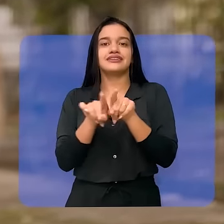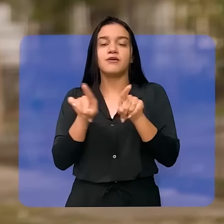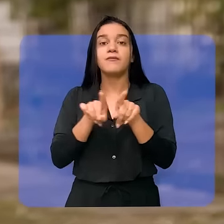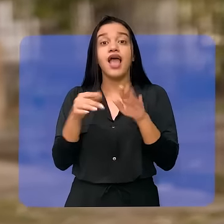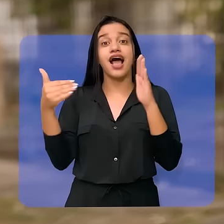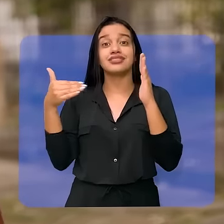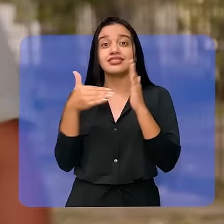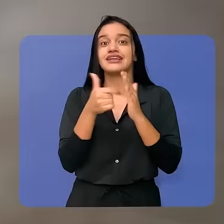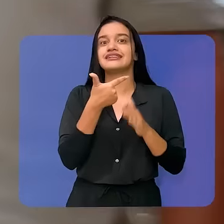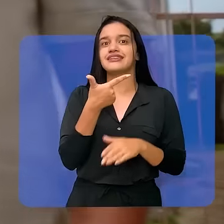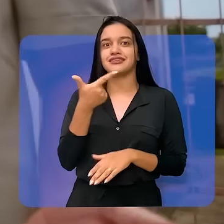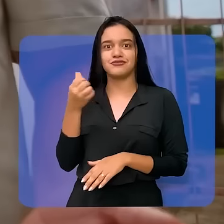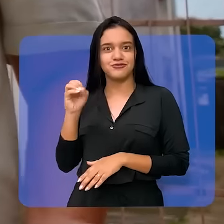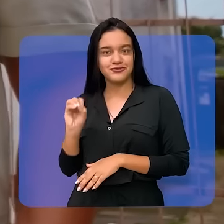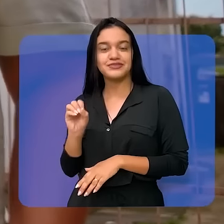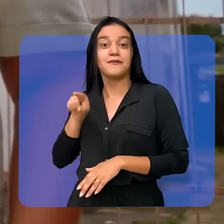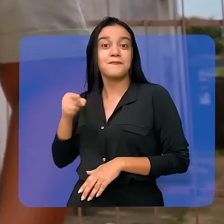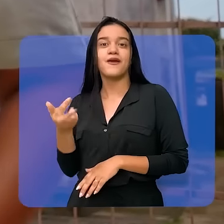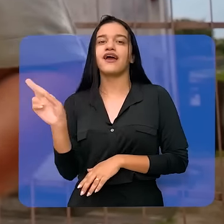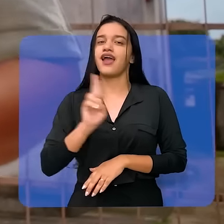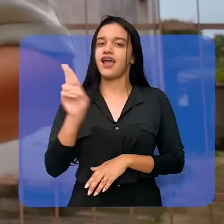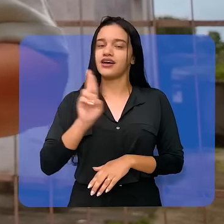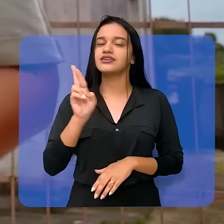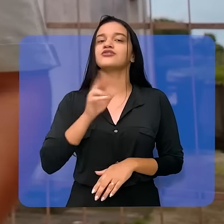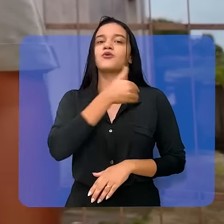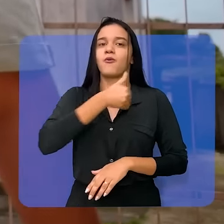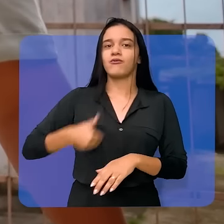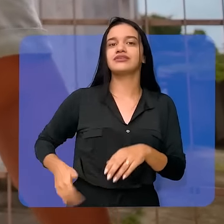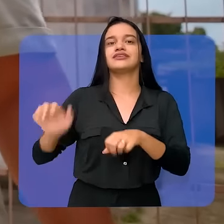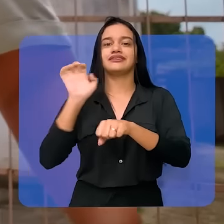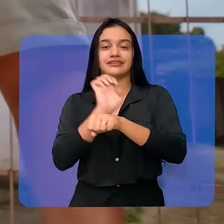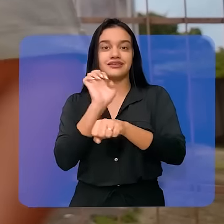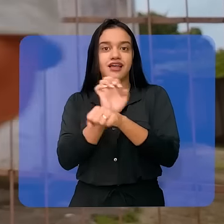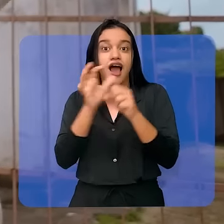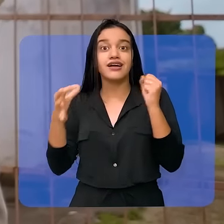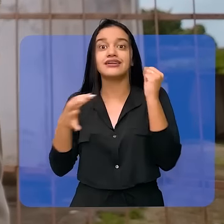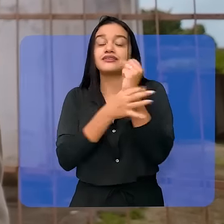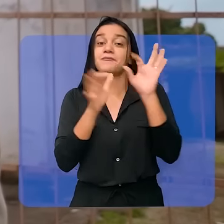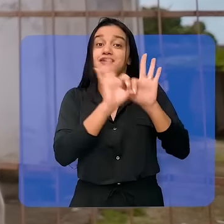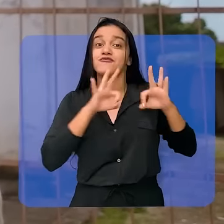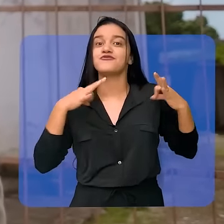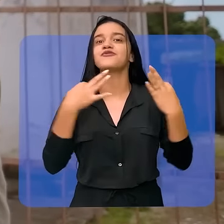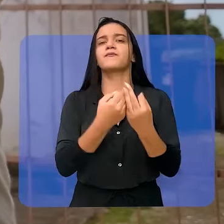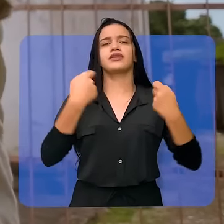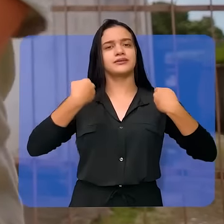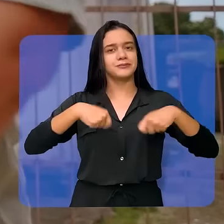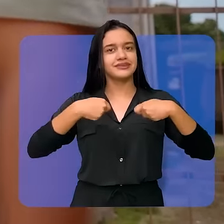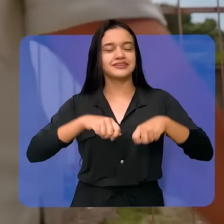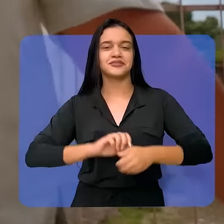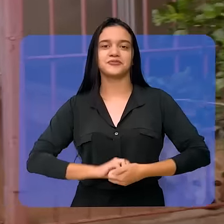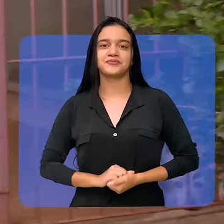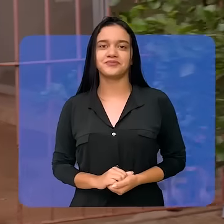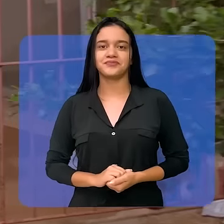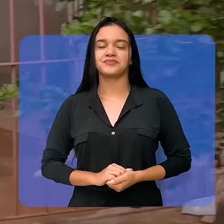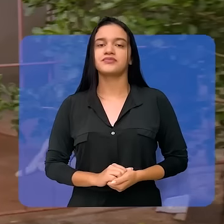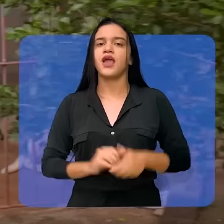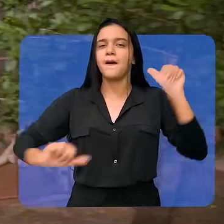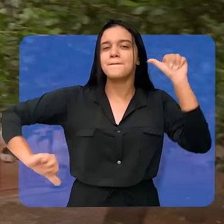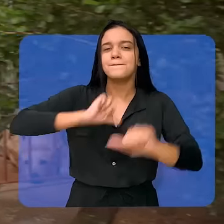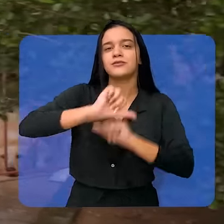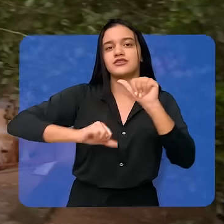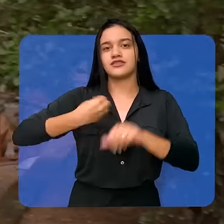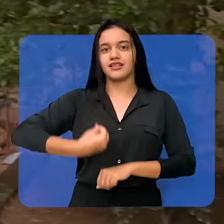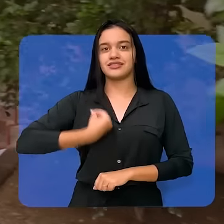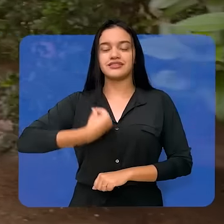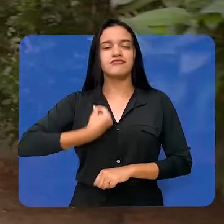120 mil reais. E o governo do estado ainda vai garantir auxílio moradia para as famílias que precisarem. É mudança